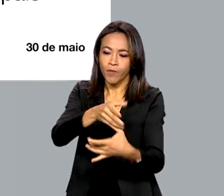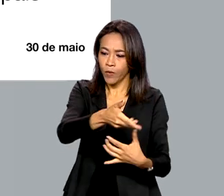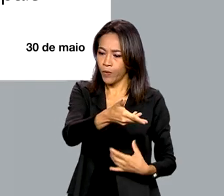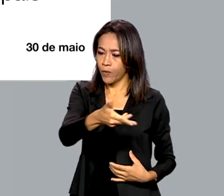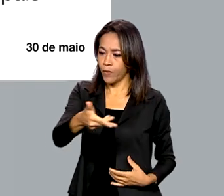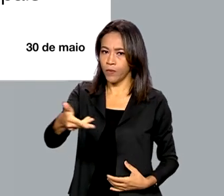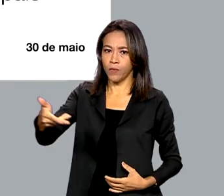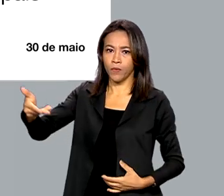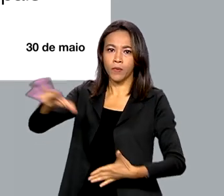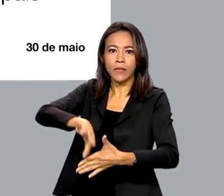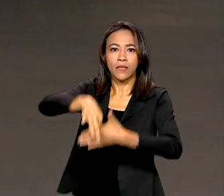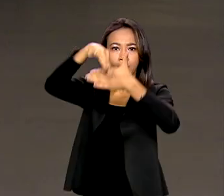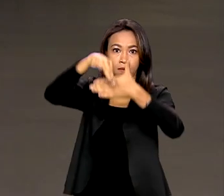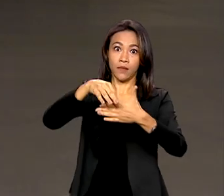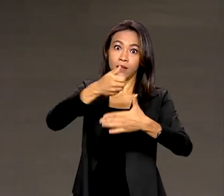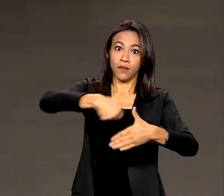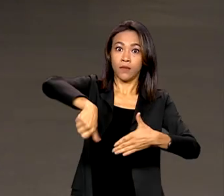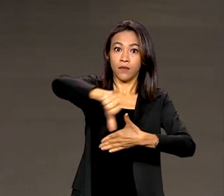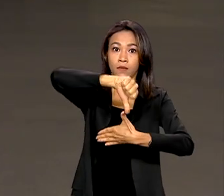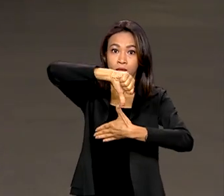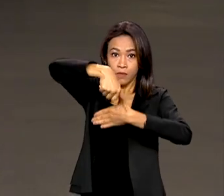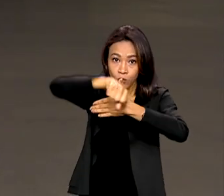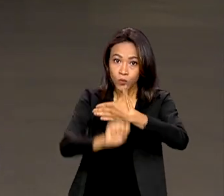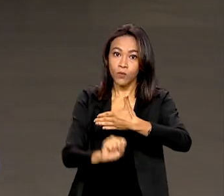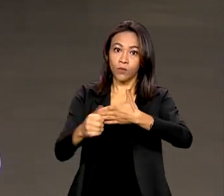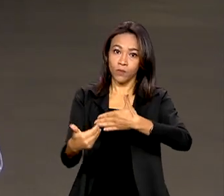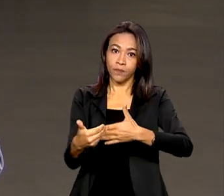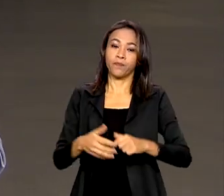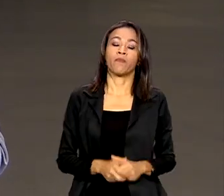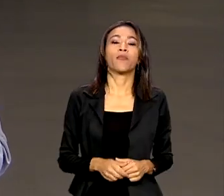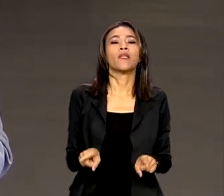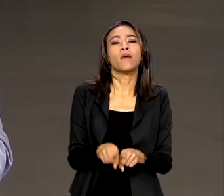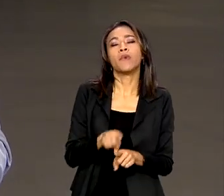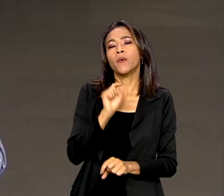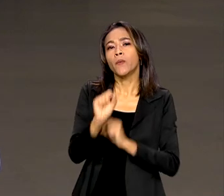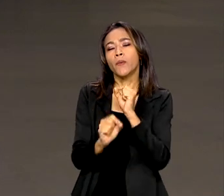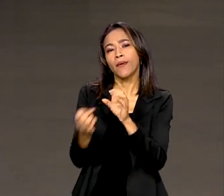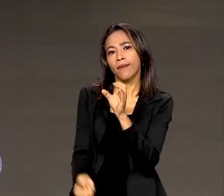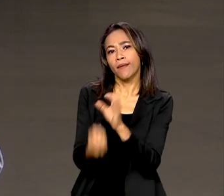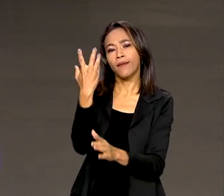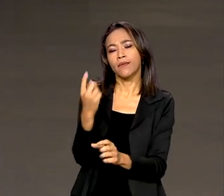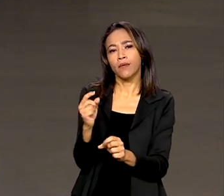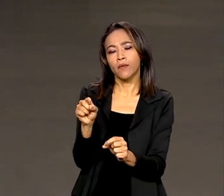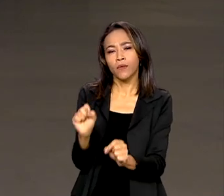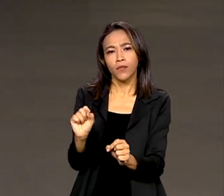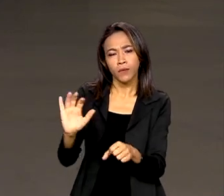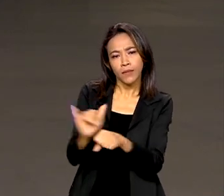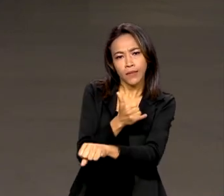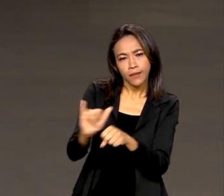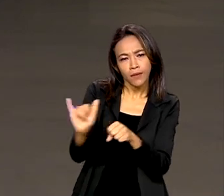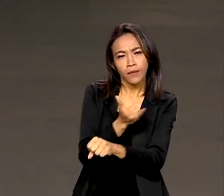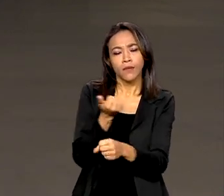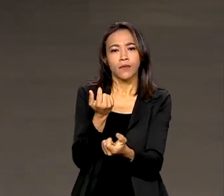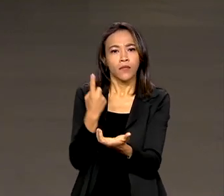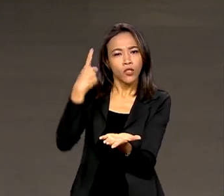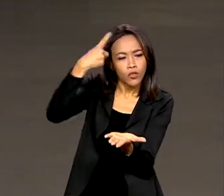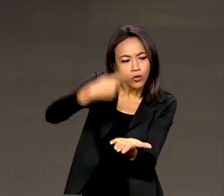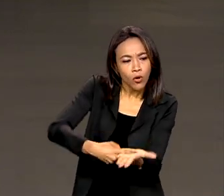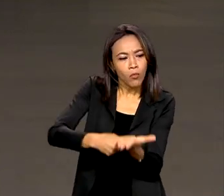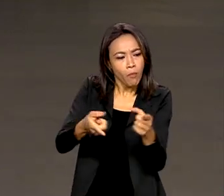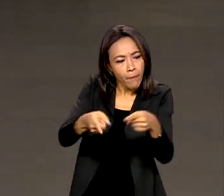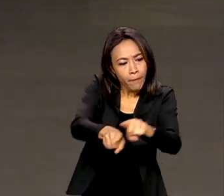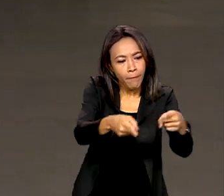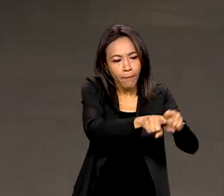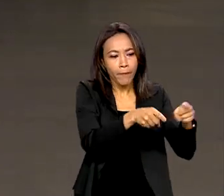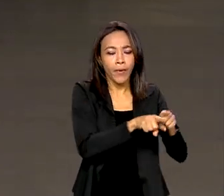América do Sul. Existe a expectativa também, Vanessa, da criação de um mecanismo sul-americano de cooperação que reúna todos os